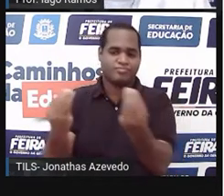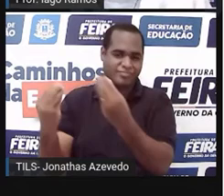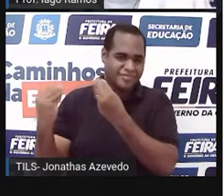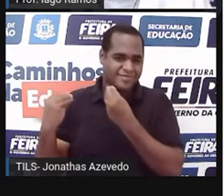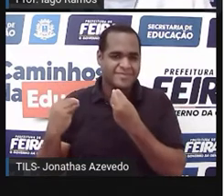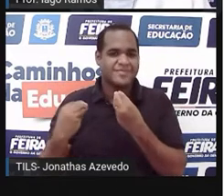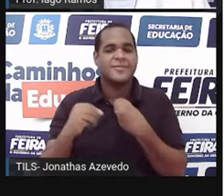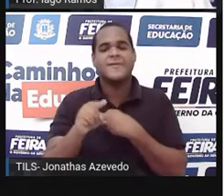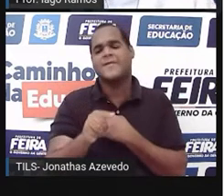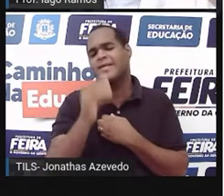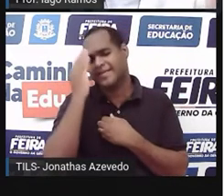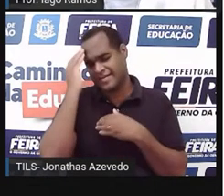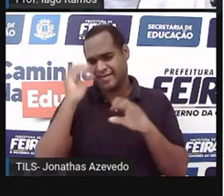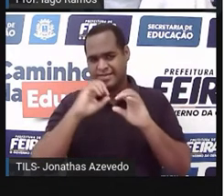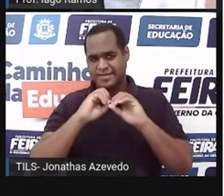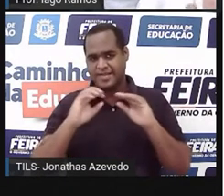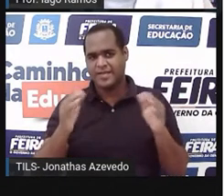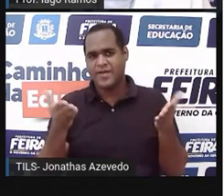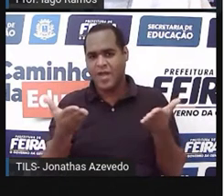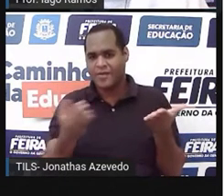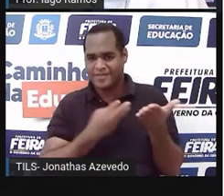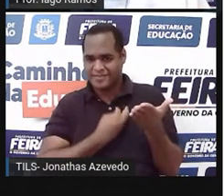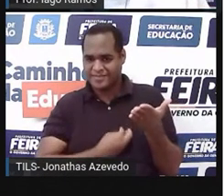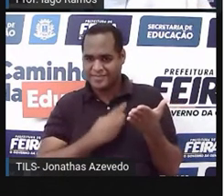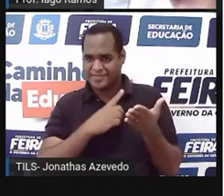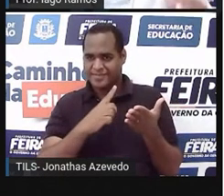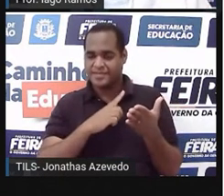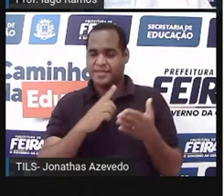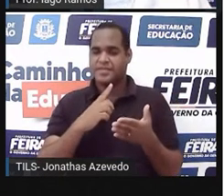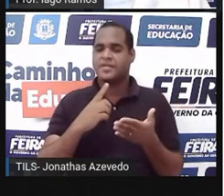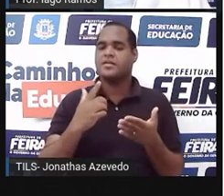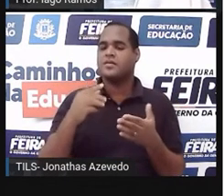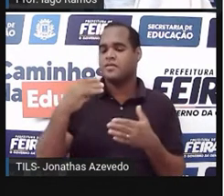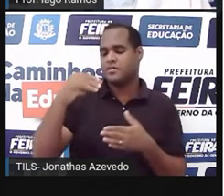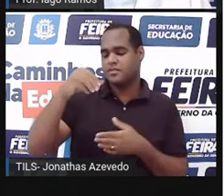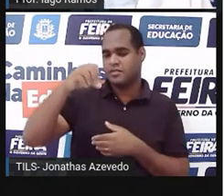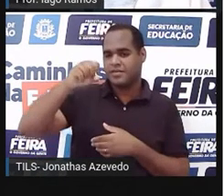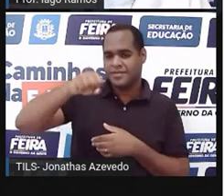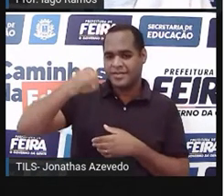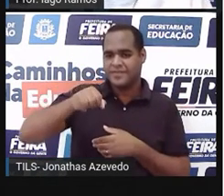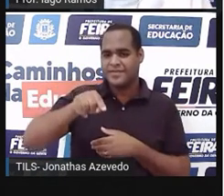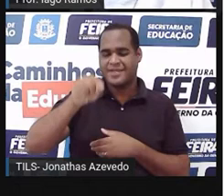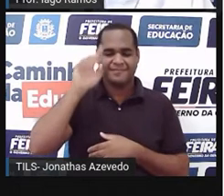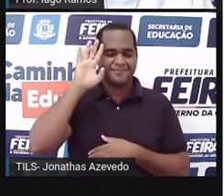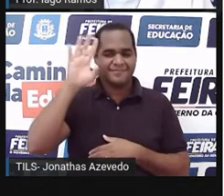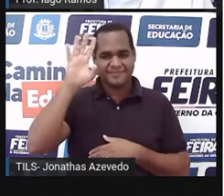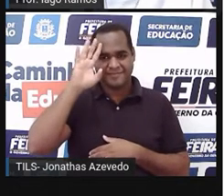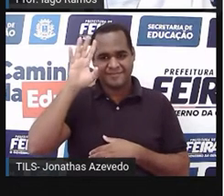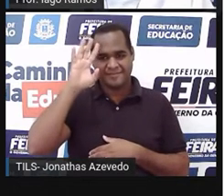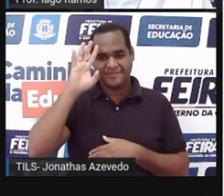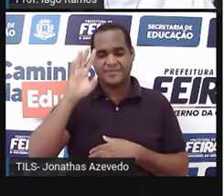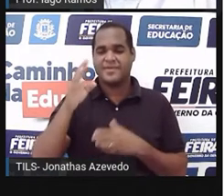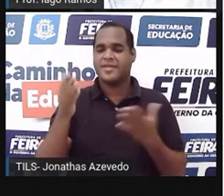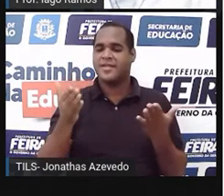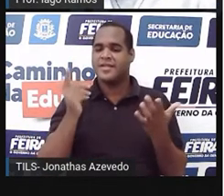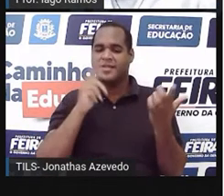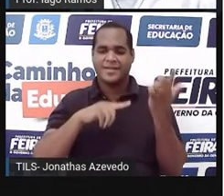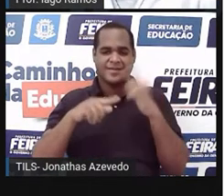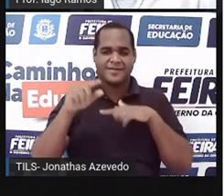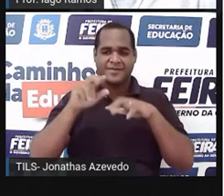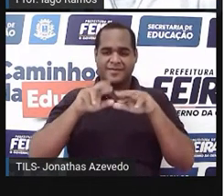o quanto você entendeu até aqui, nesse momento da aula, aqueles 30 segundos para você pensar e conseguir